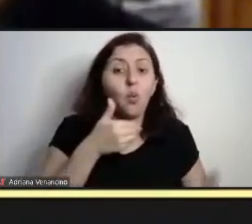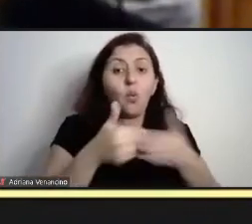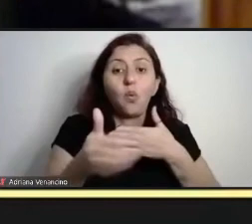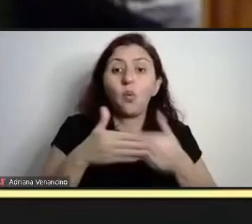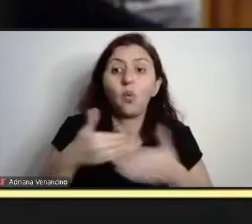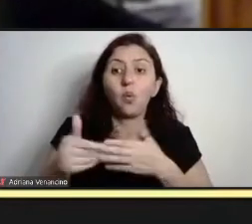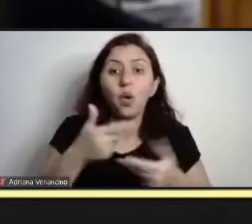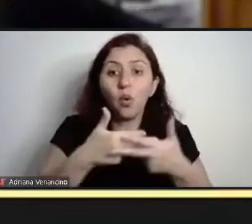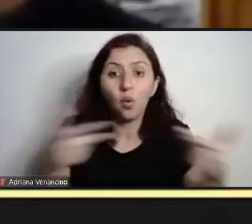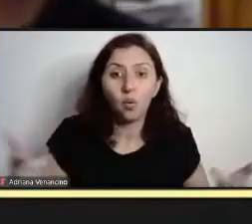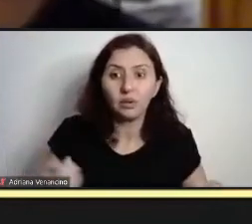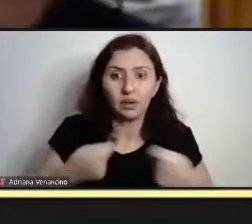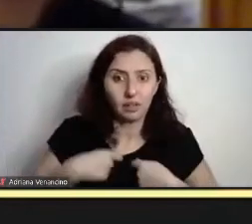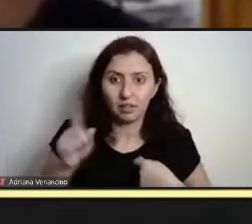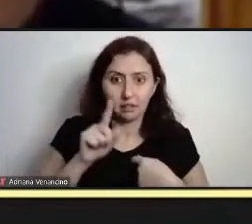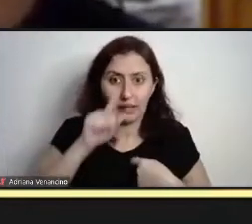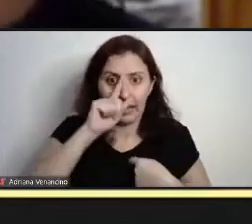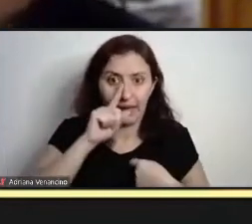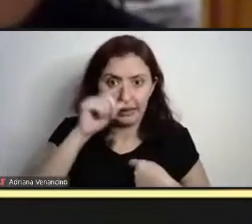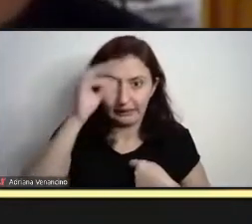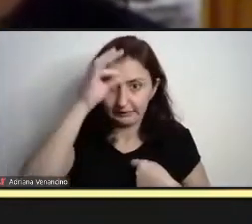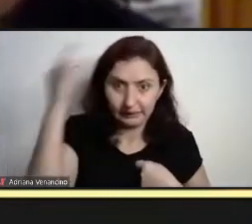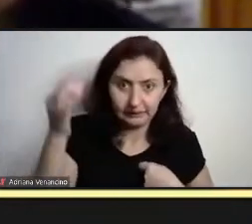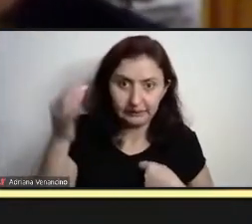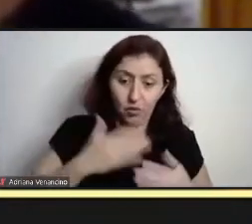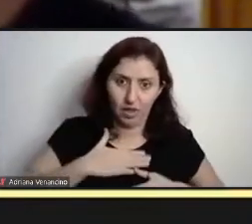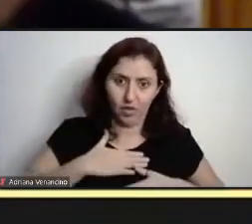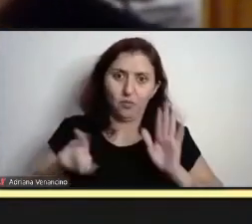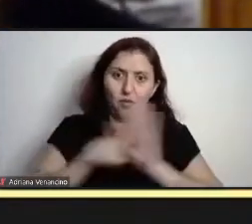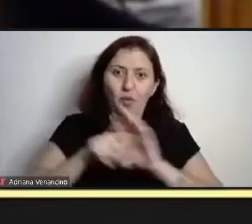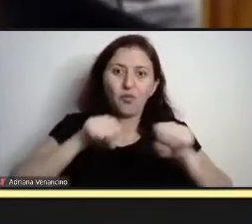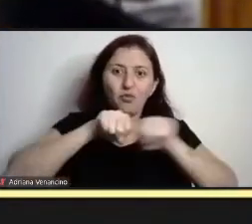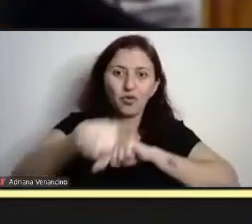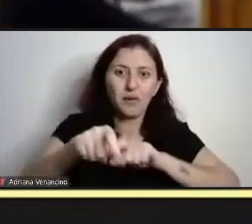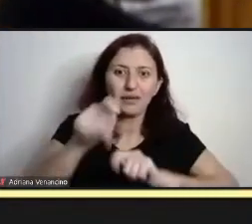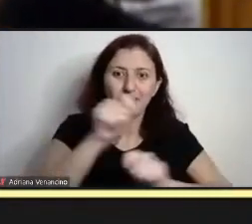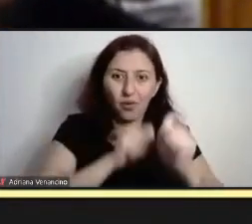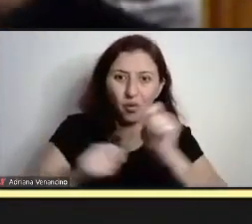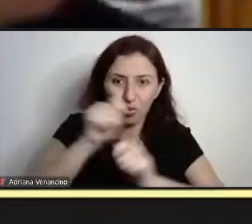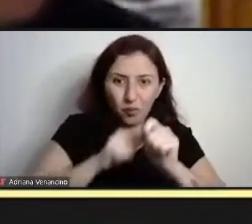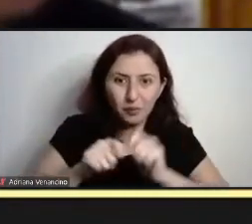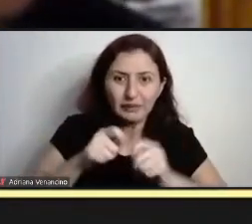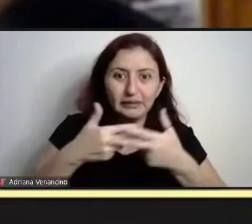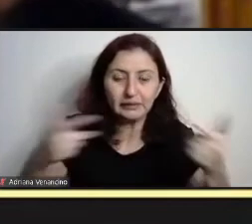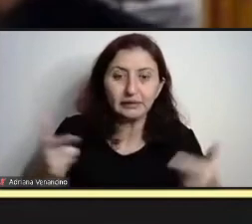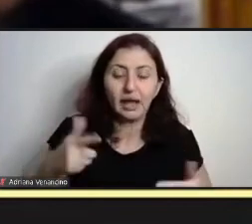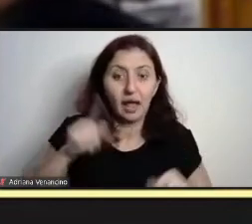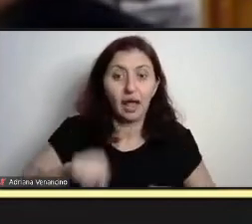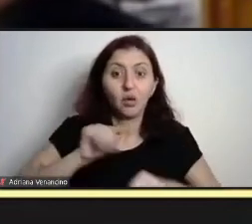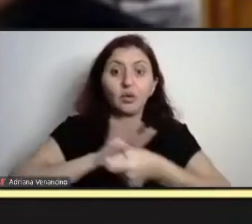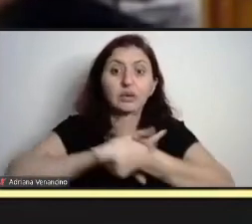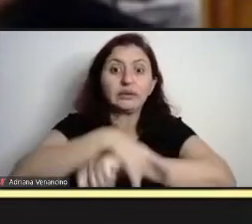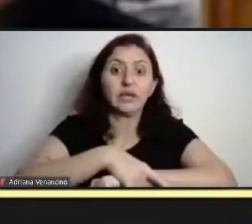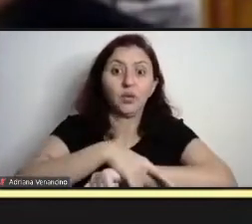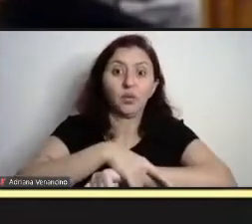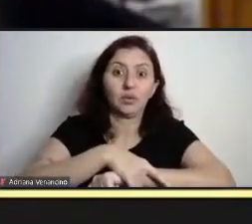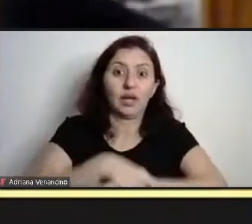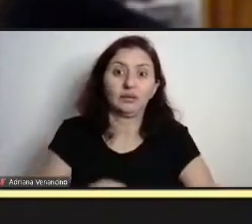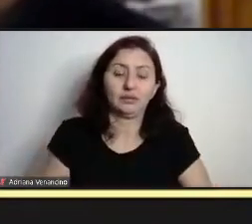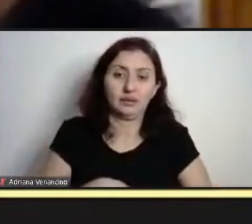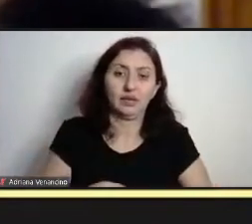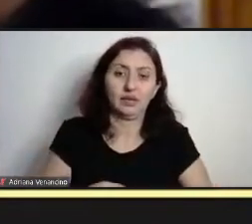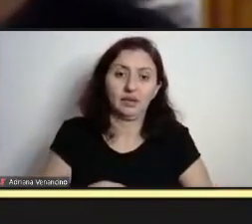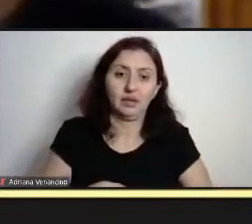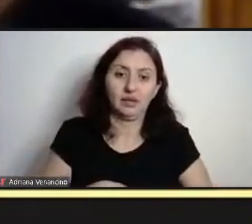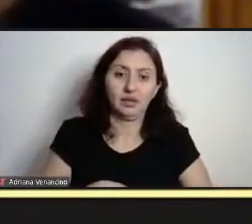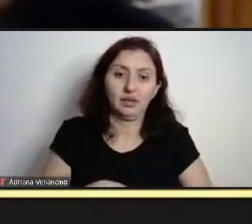risco, e, como economista, né, eu posso falar com muita segurança que não é problema de